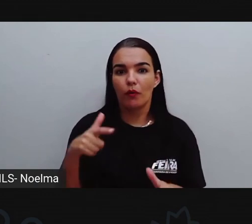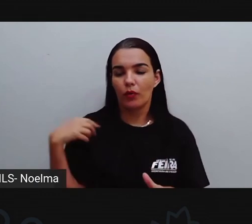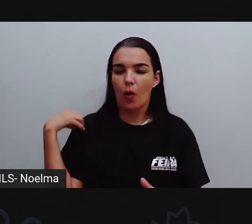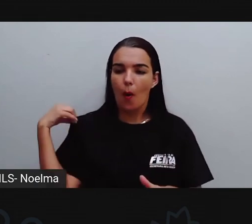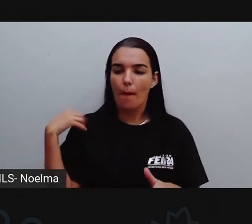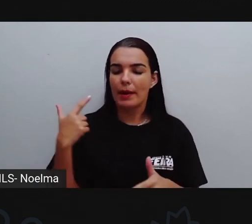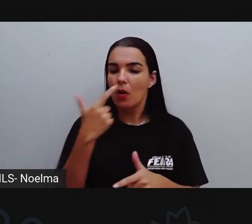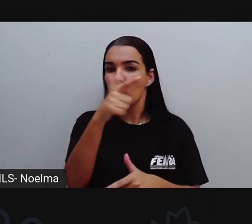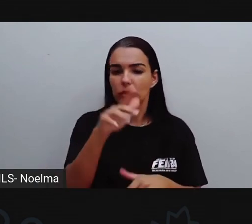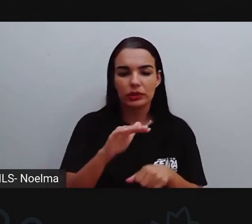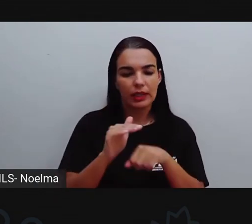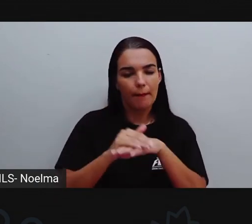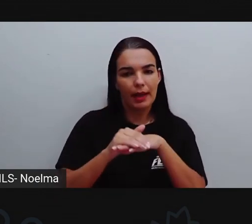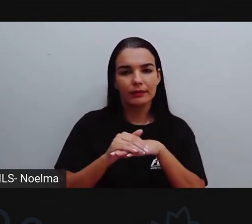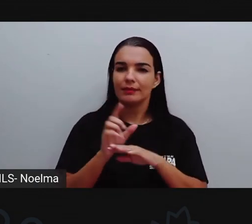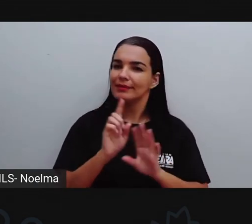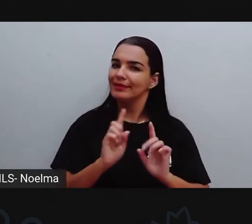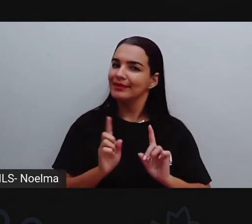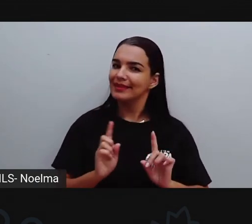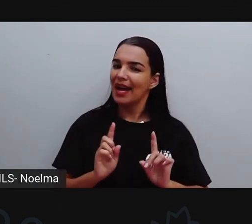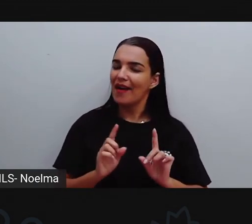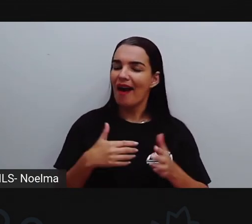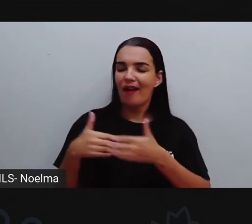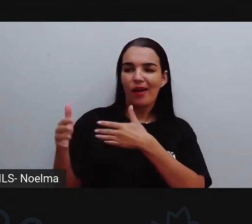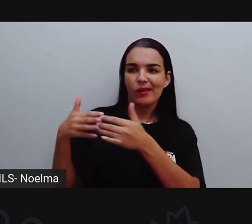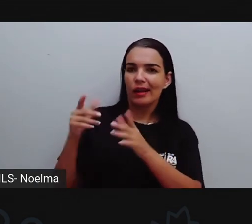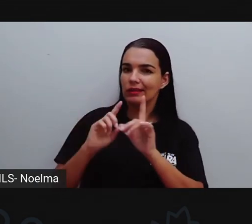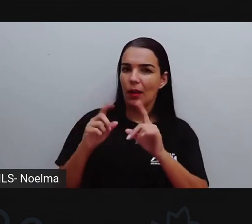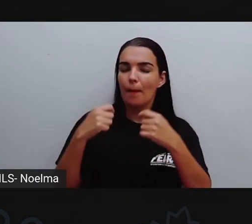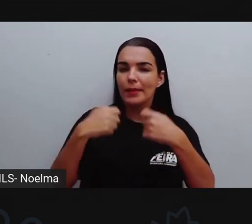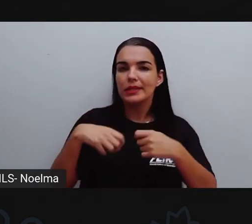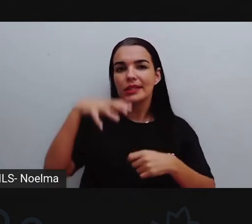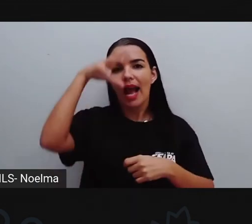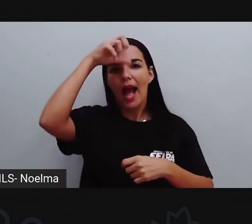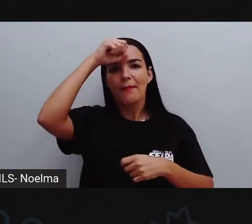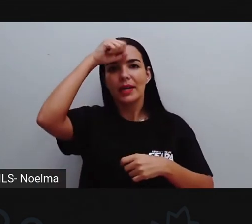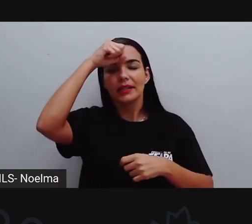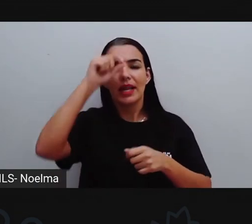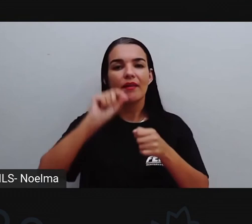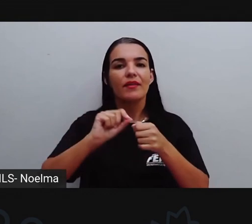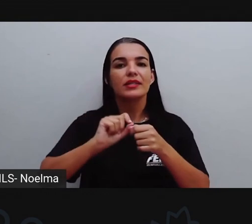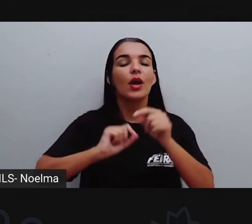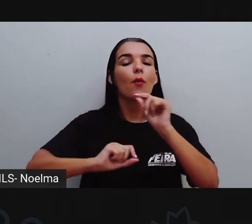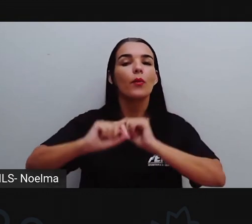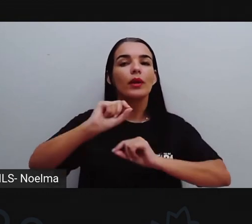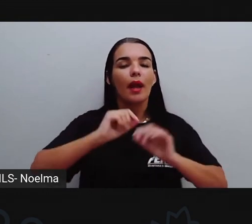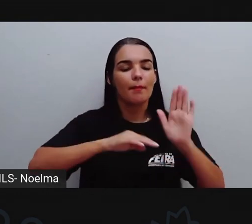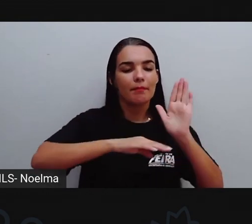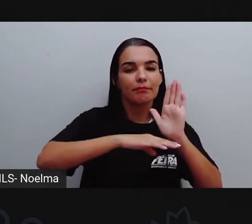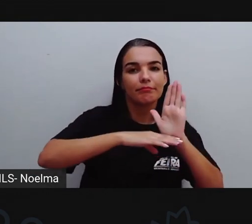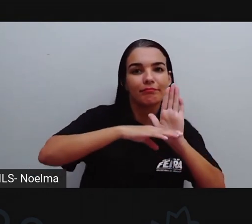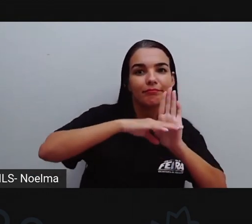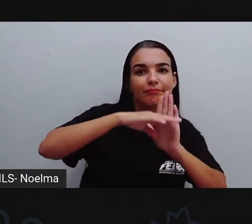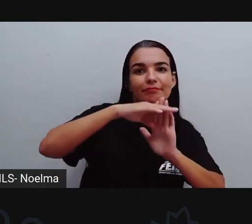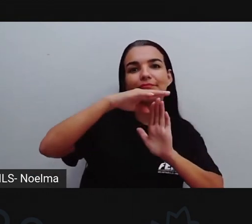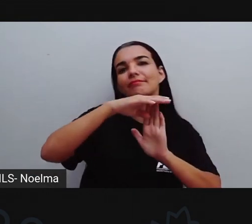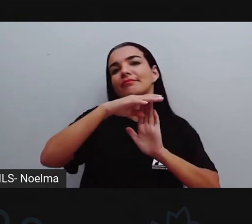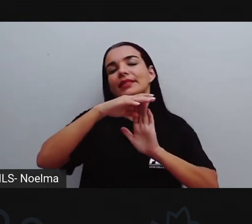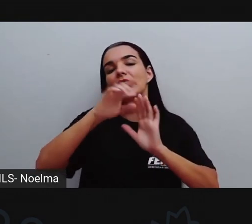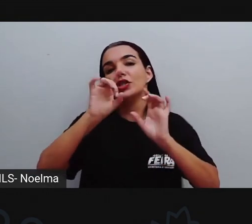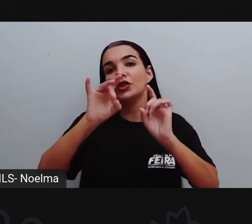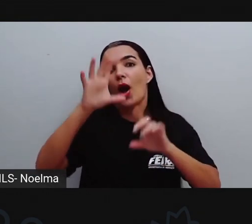sapato. Não acontece de forma aleatória. gente aprende a comprar apenas aquilo que a gente